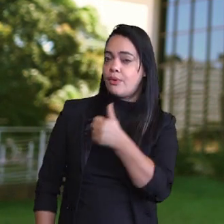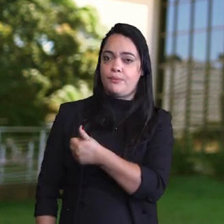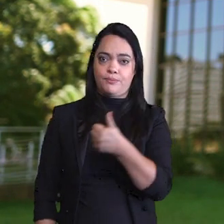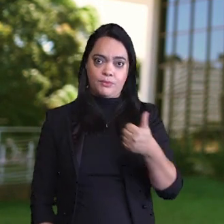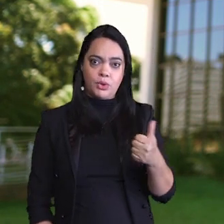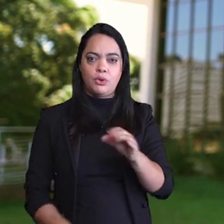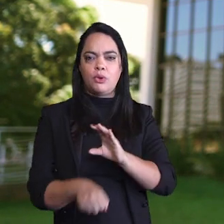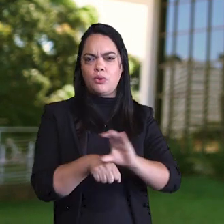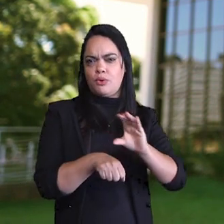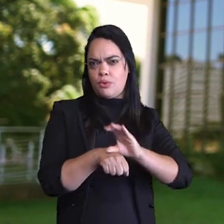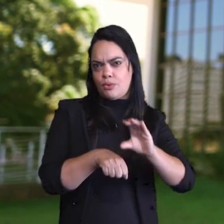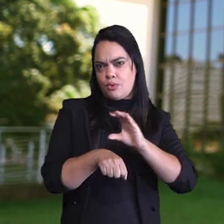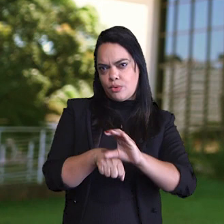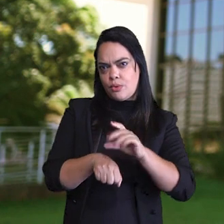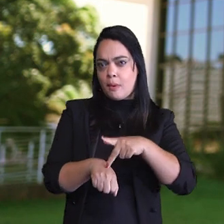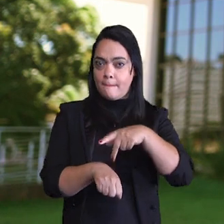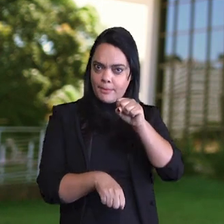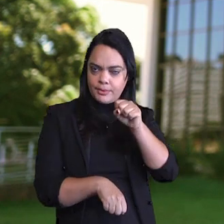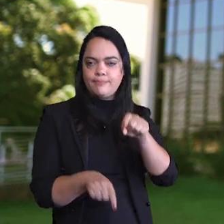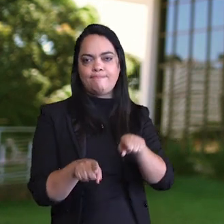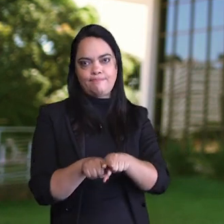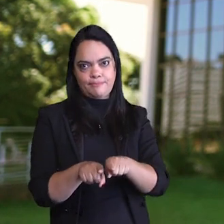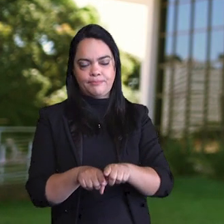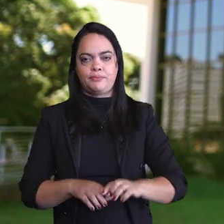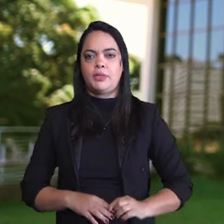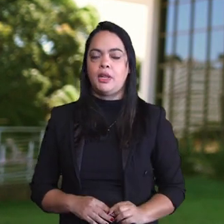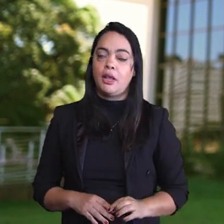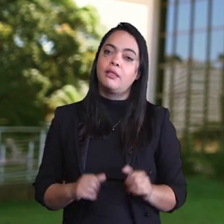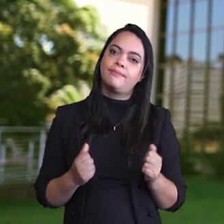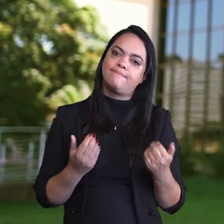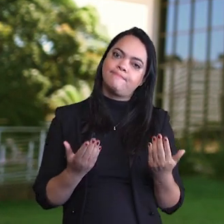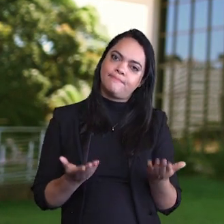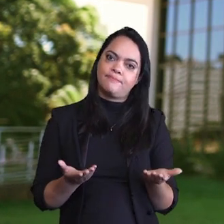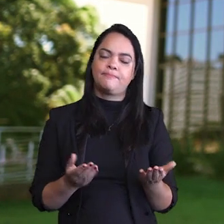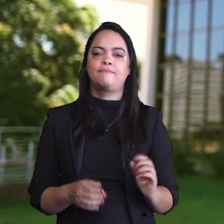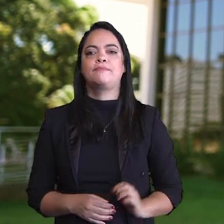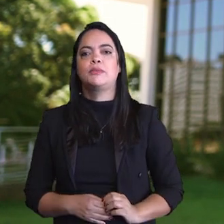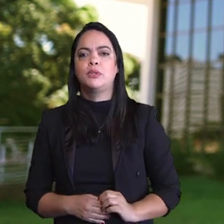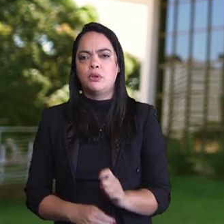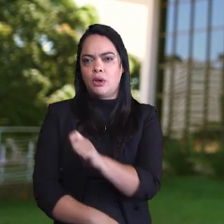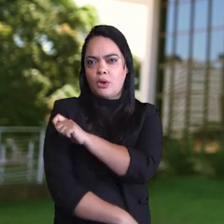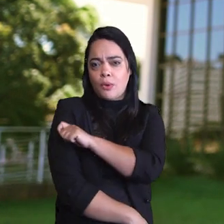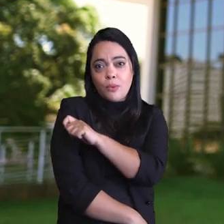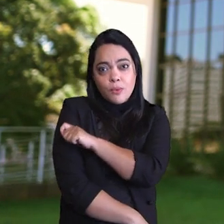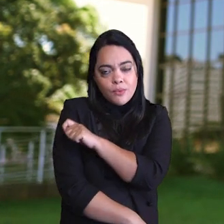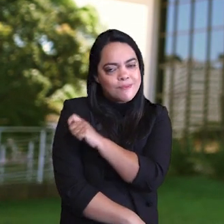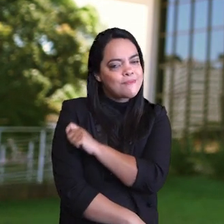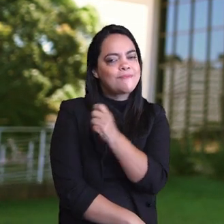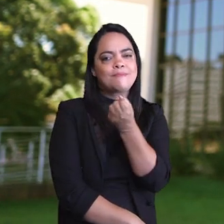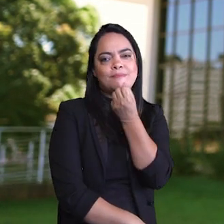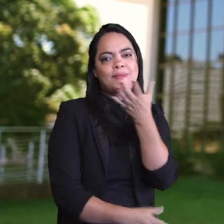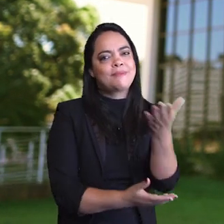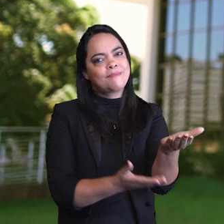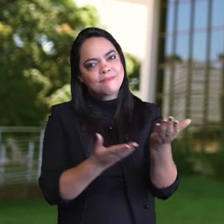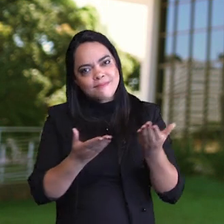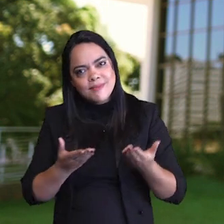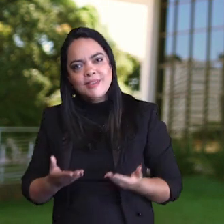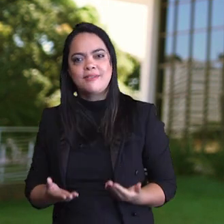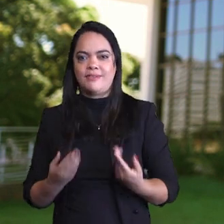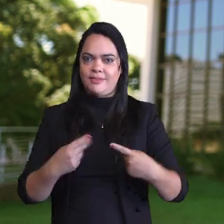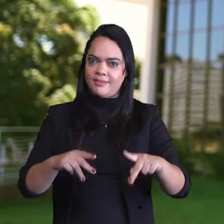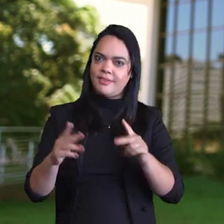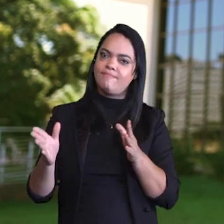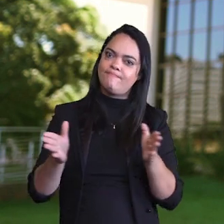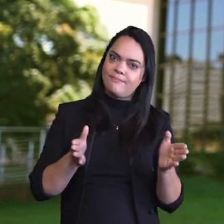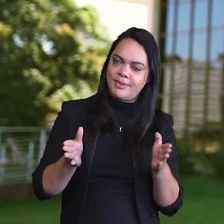11, os nossos cursos de pós-graduação. Portanto, os nossos estudantes são muito bem-vindos, muito bem